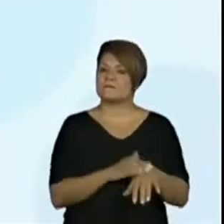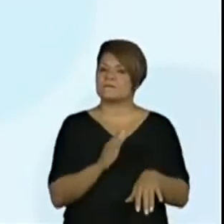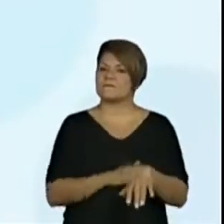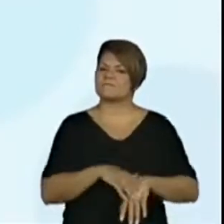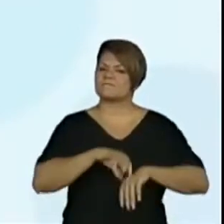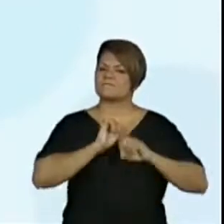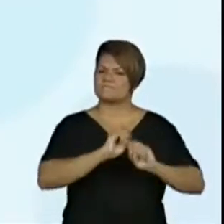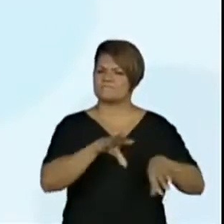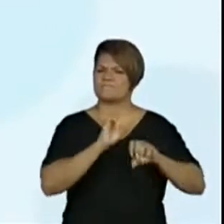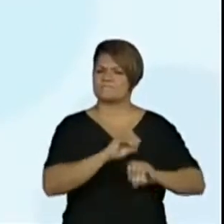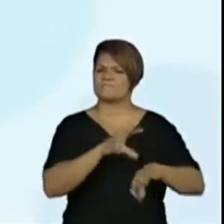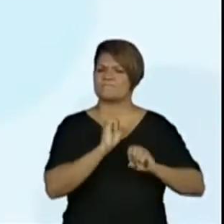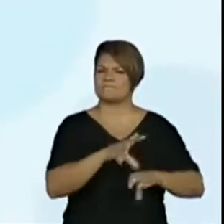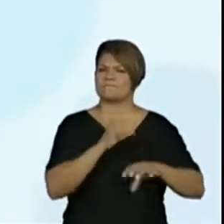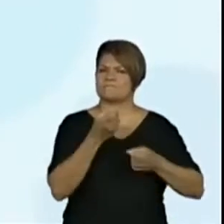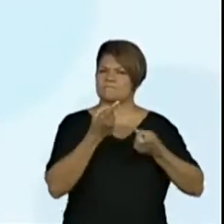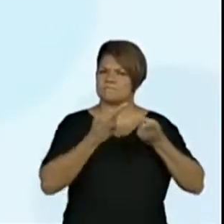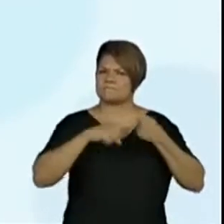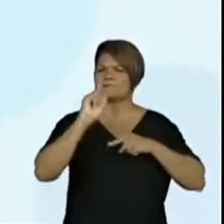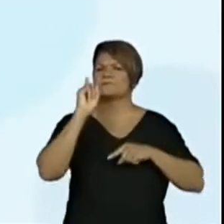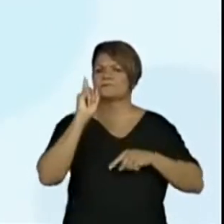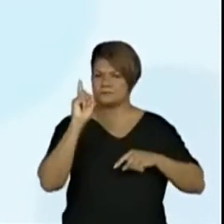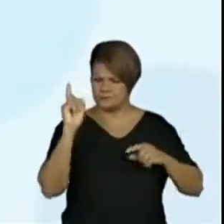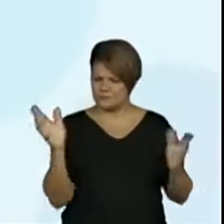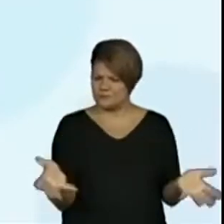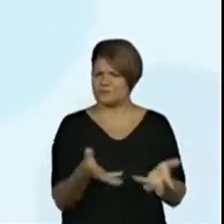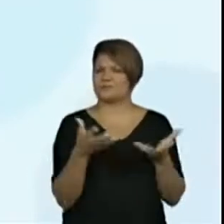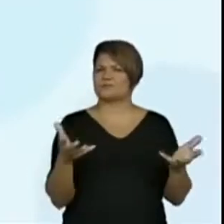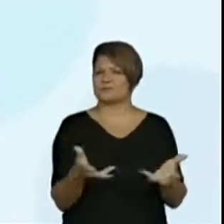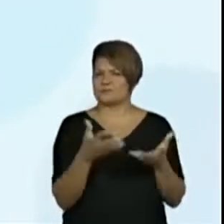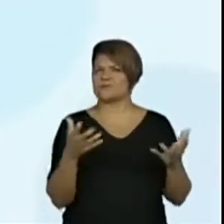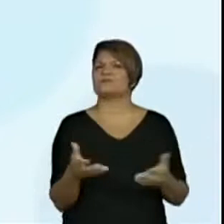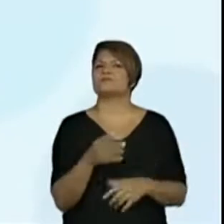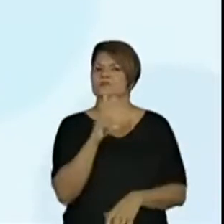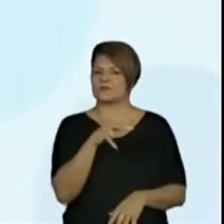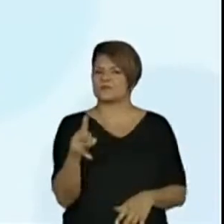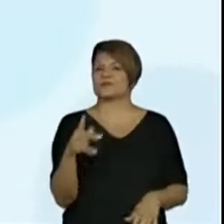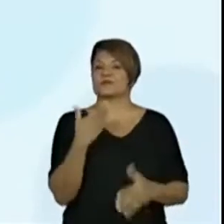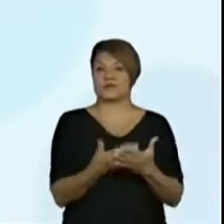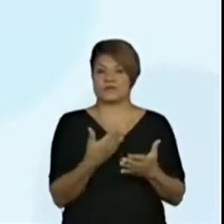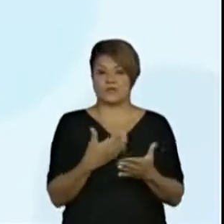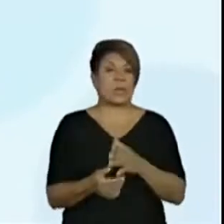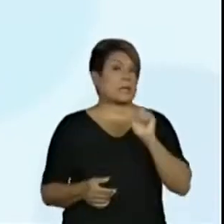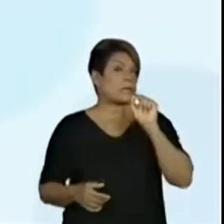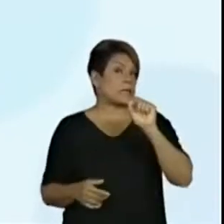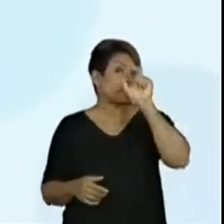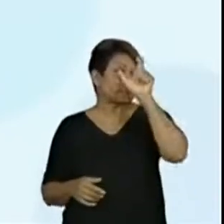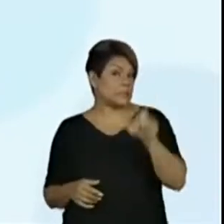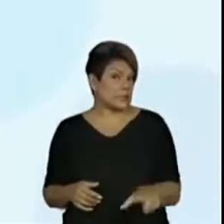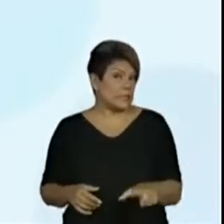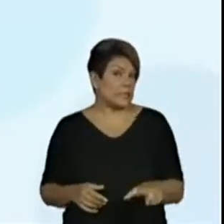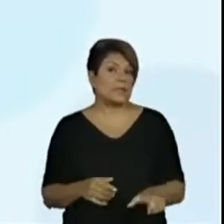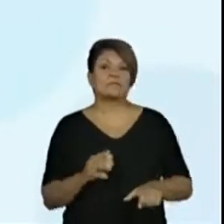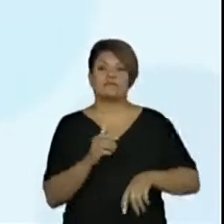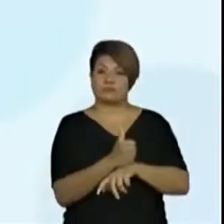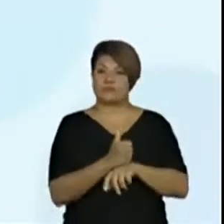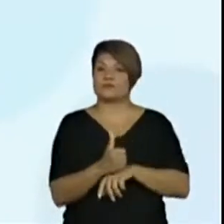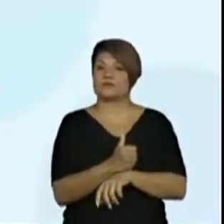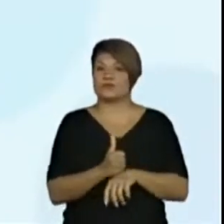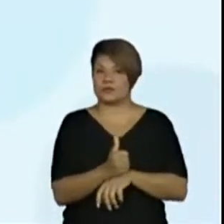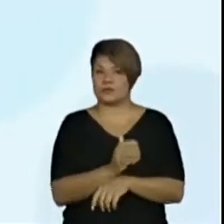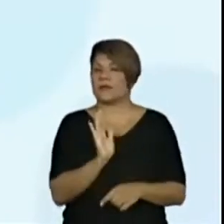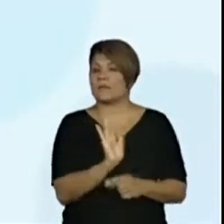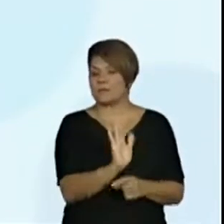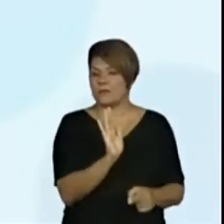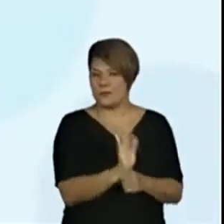a formação dos professores na escola. Quem é o profissional que apoia